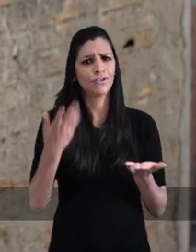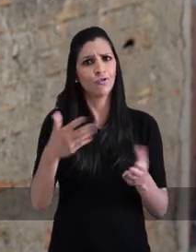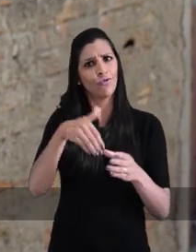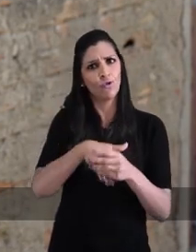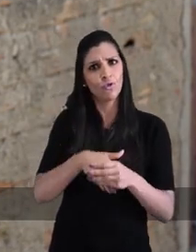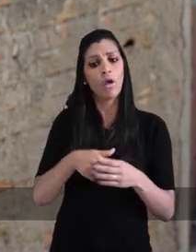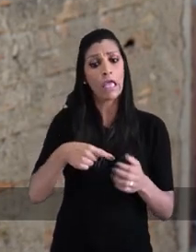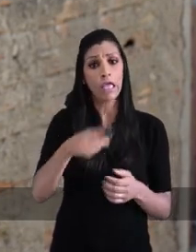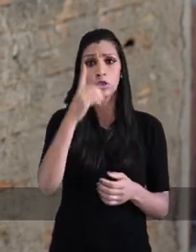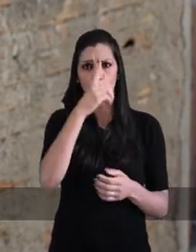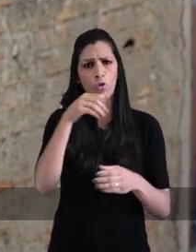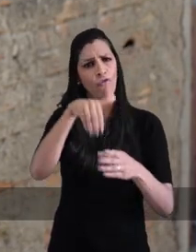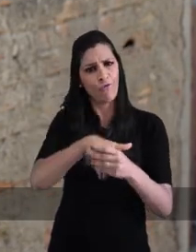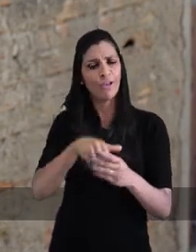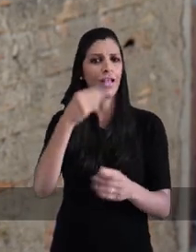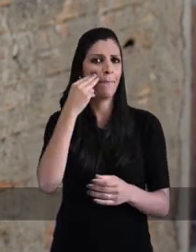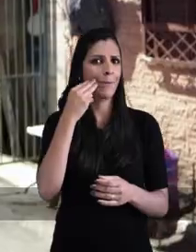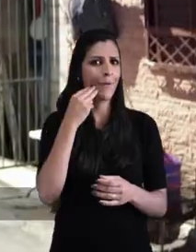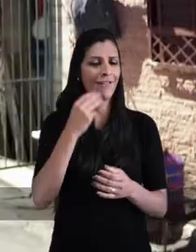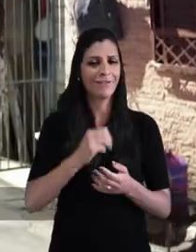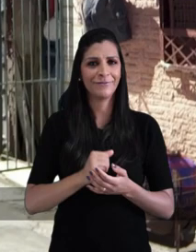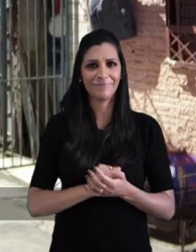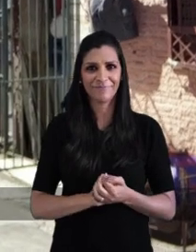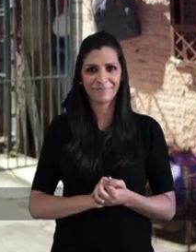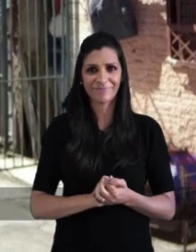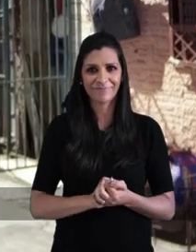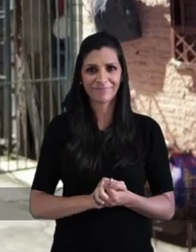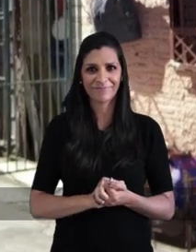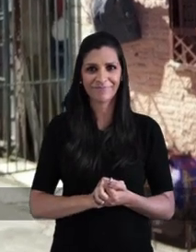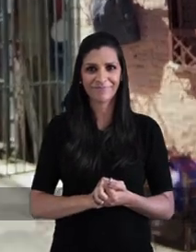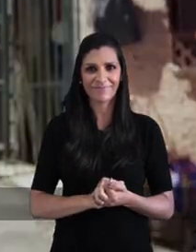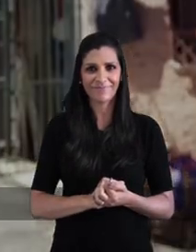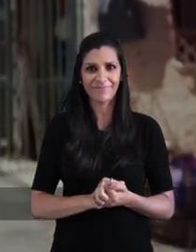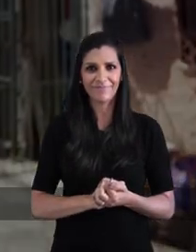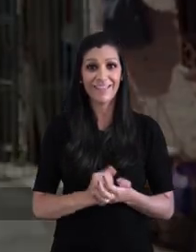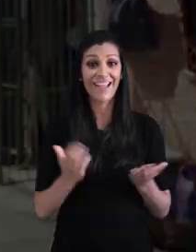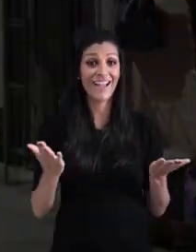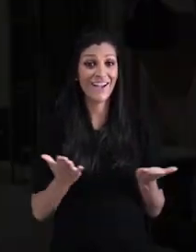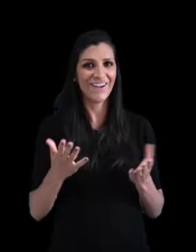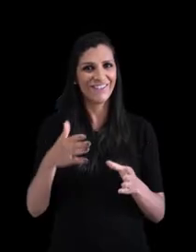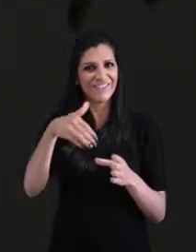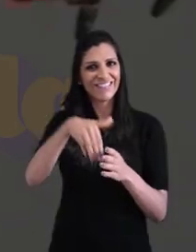Depois se eu votar, tu vai lá e cobra o político que tu já votou. Nesse domingo eu vou de Manoel.